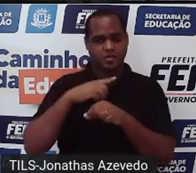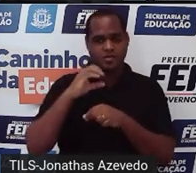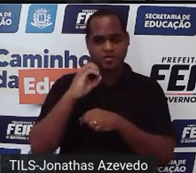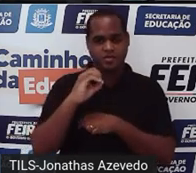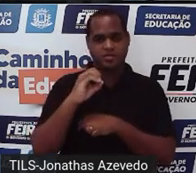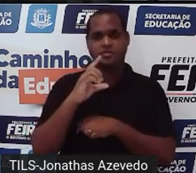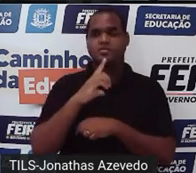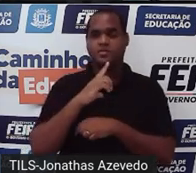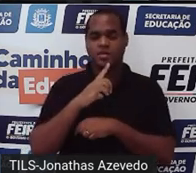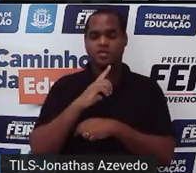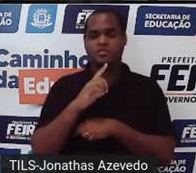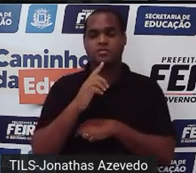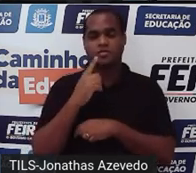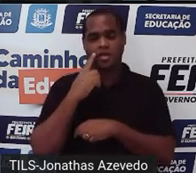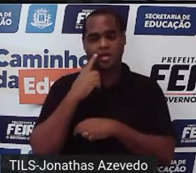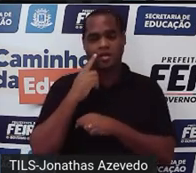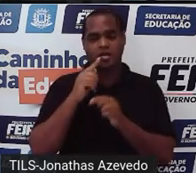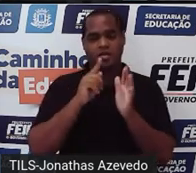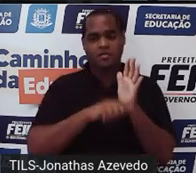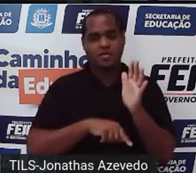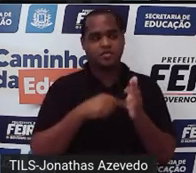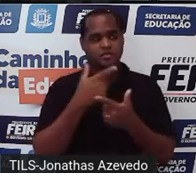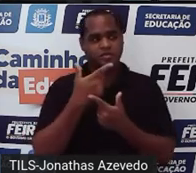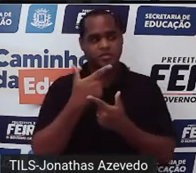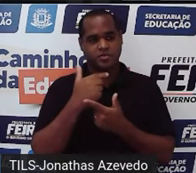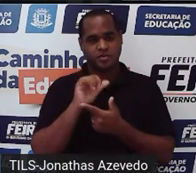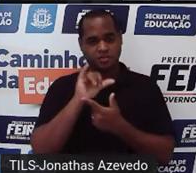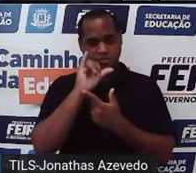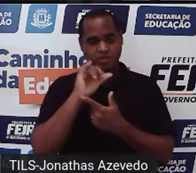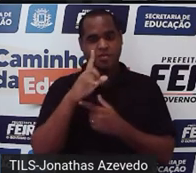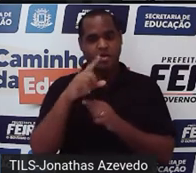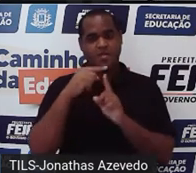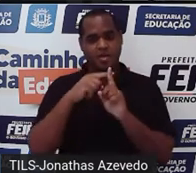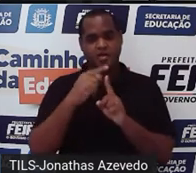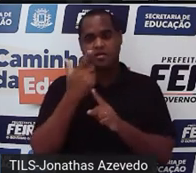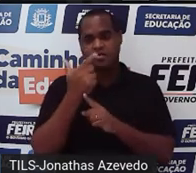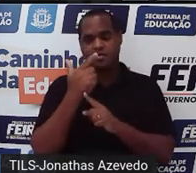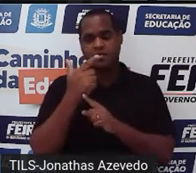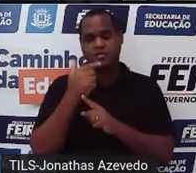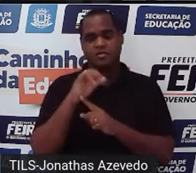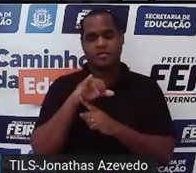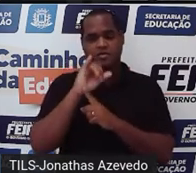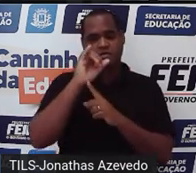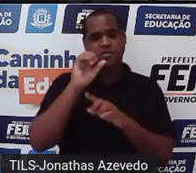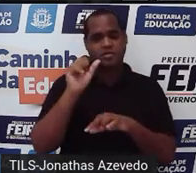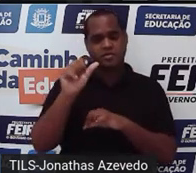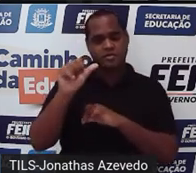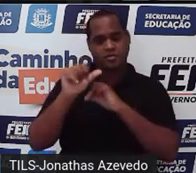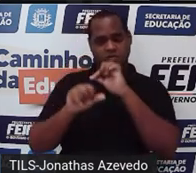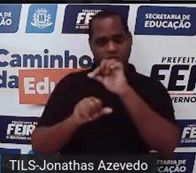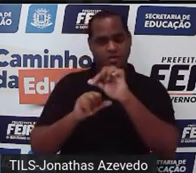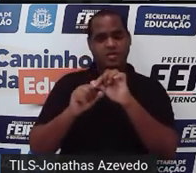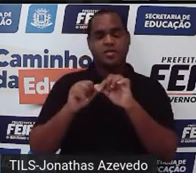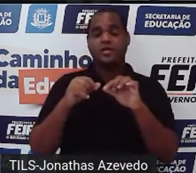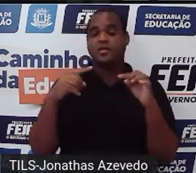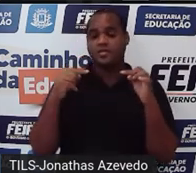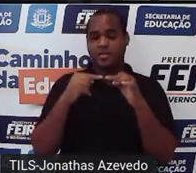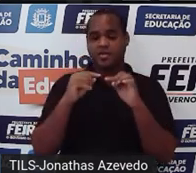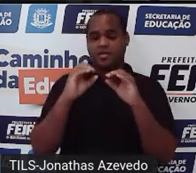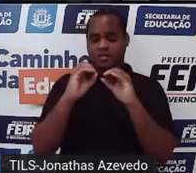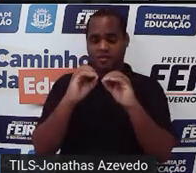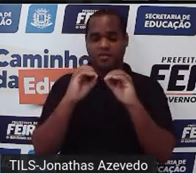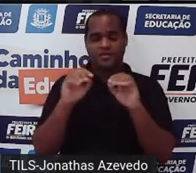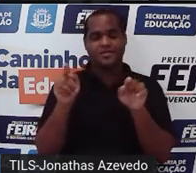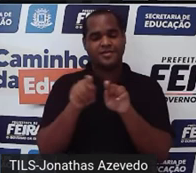menos 12y mais 12y somando opostos também vai dar